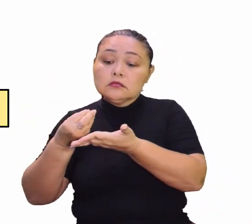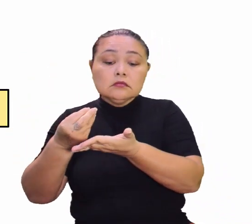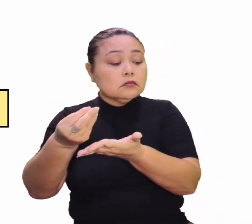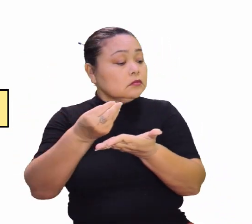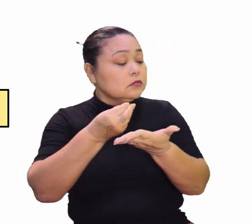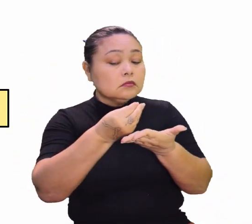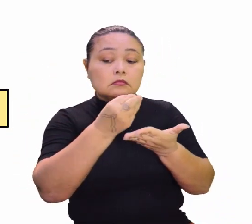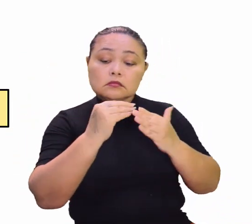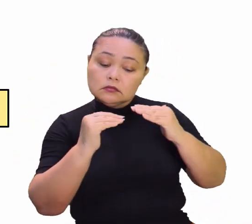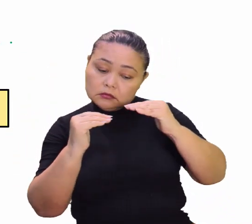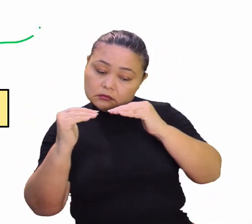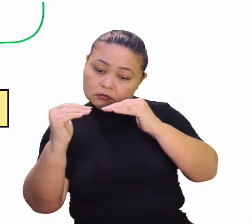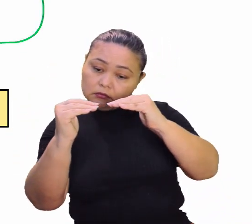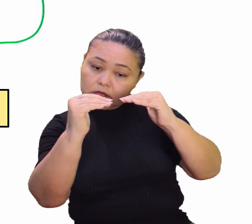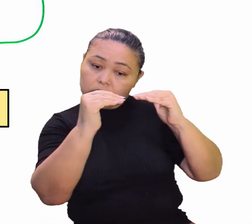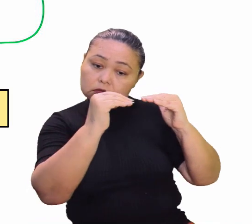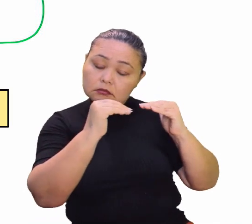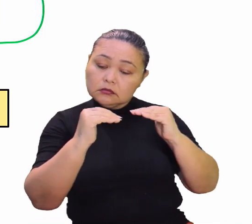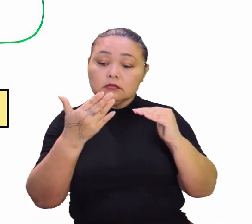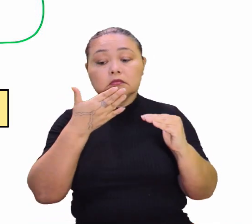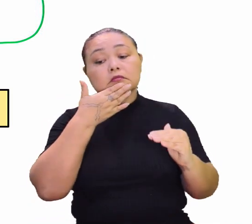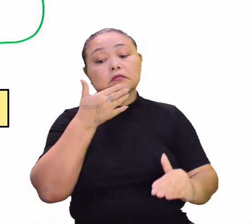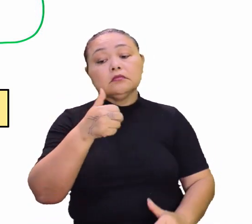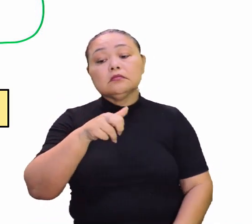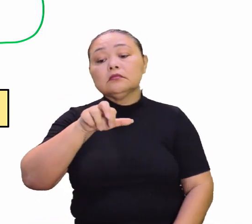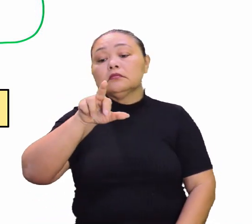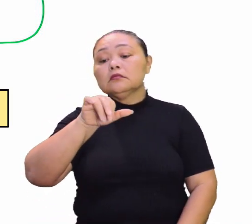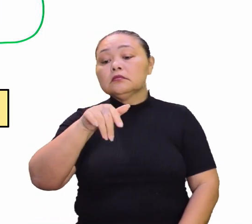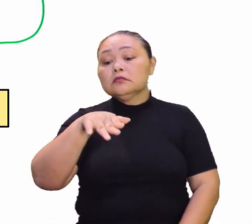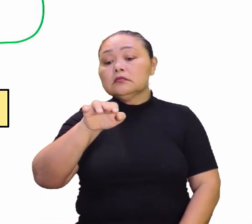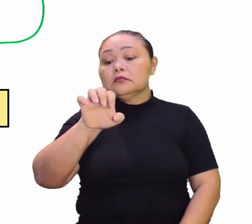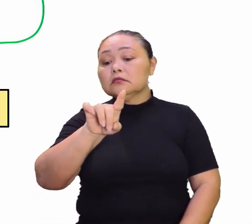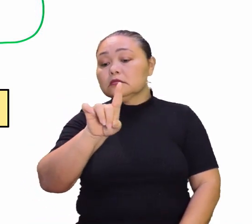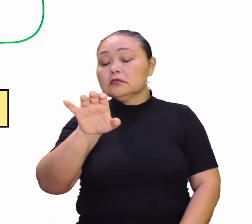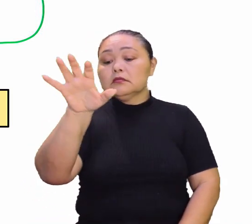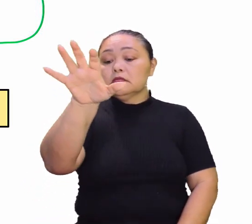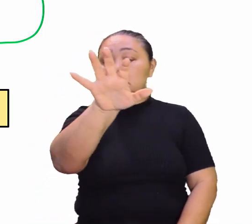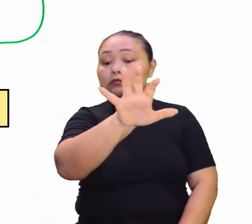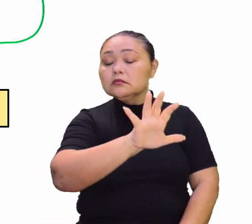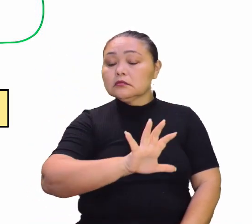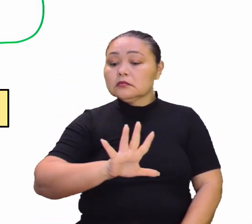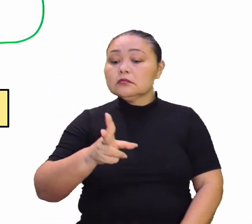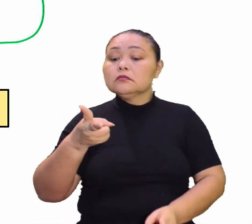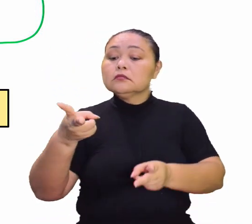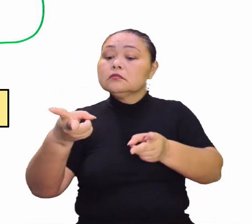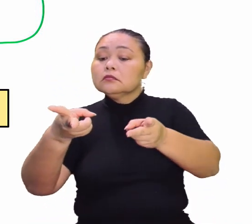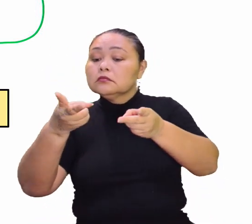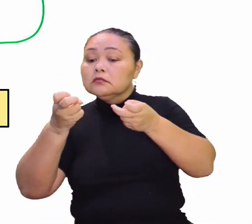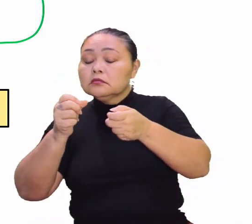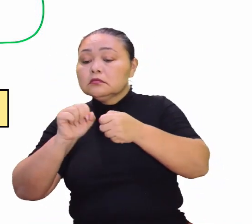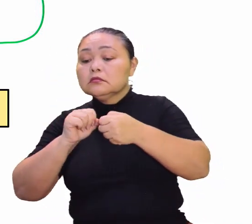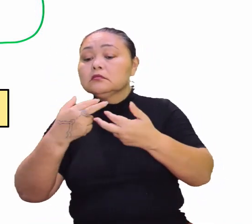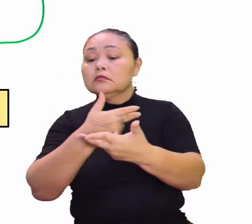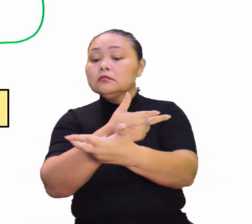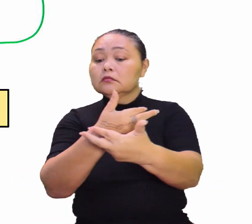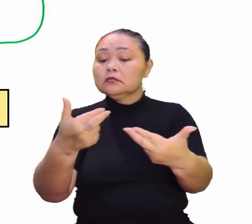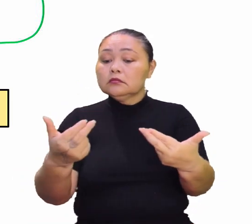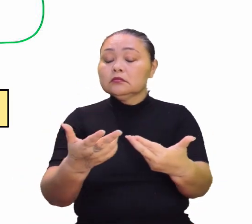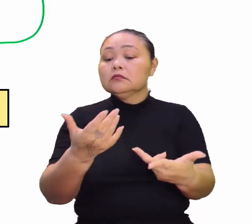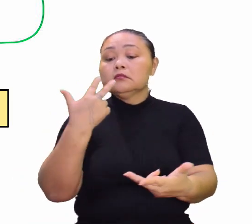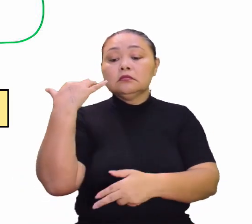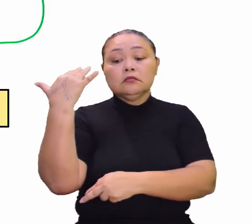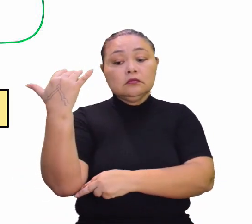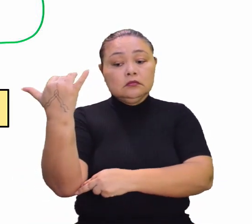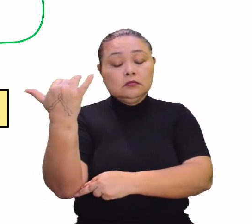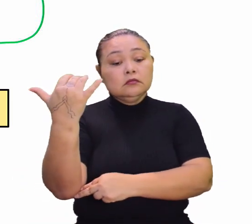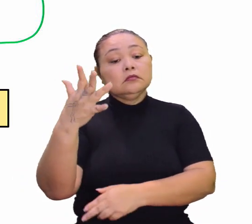distribuição melhor das riquezas dessas regiões, dessa retirada desse recurso natural. Muito